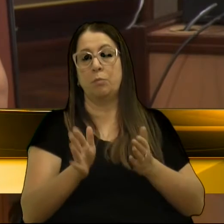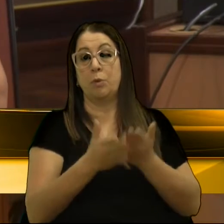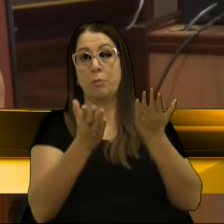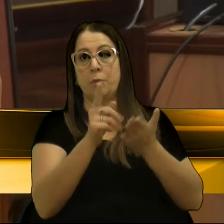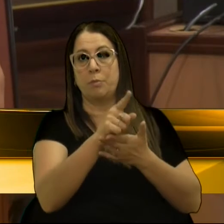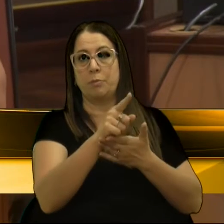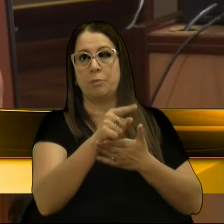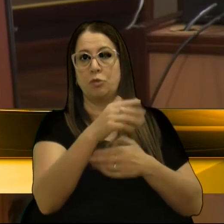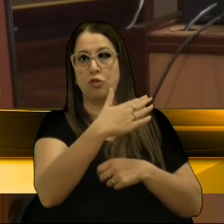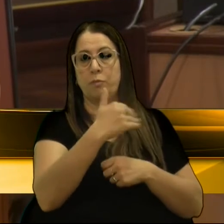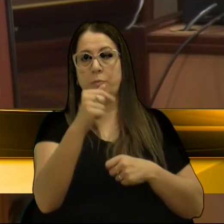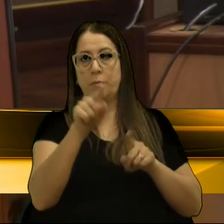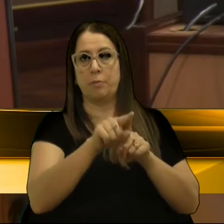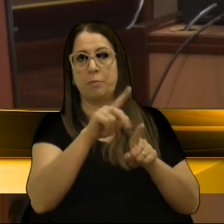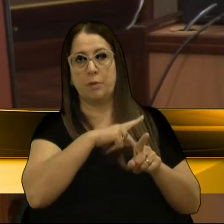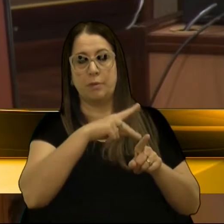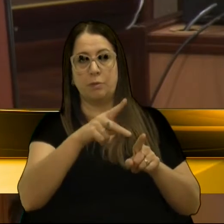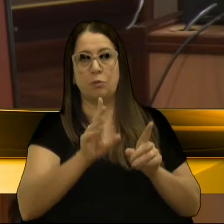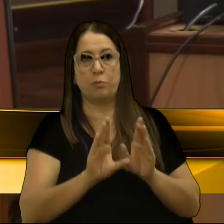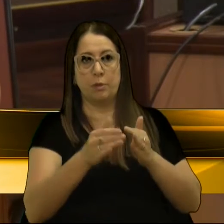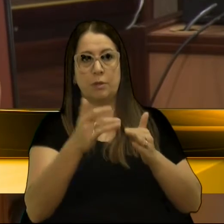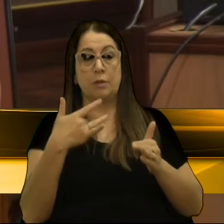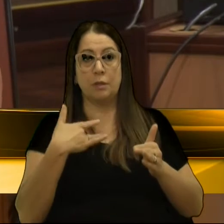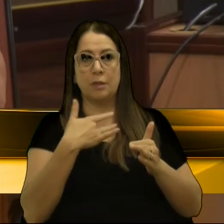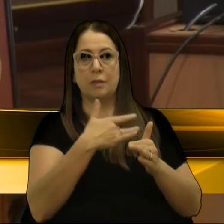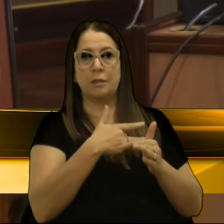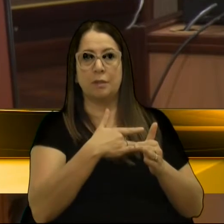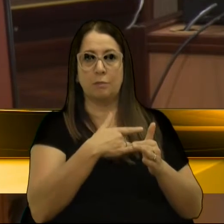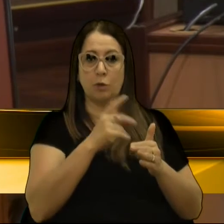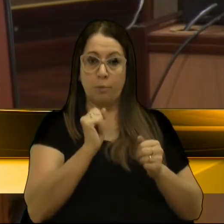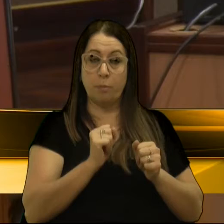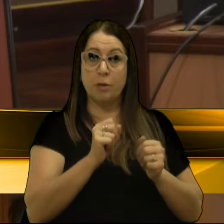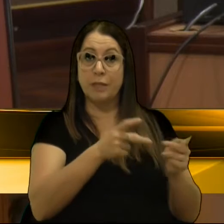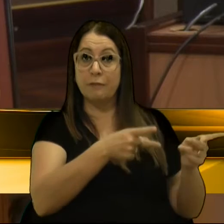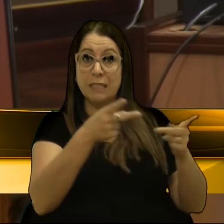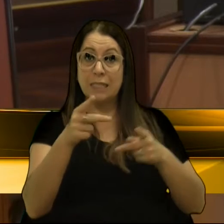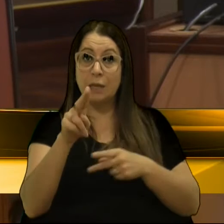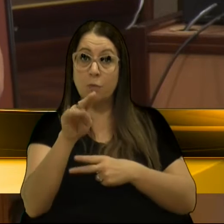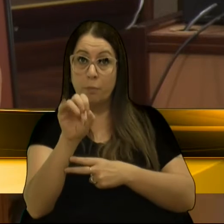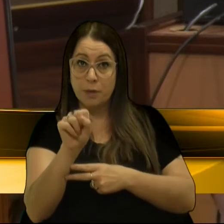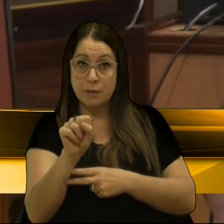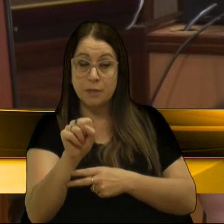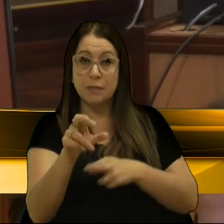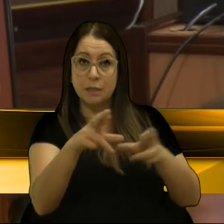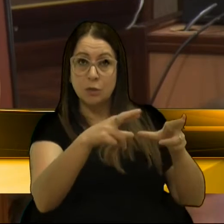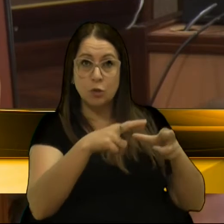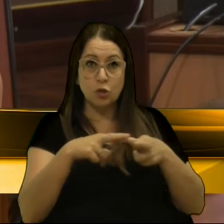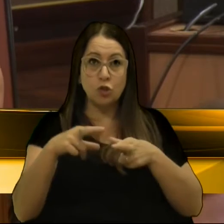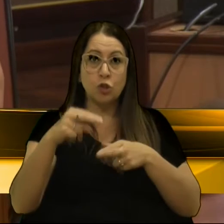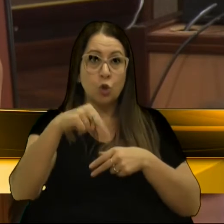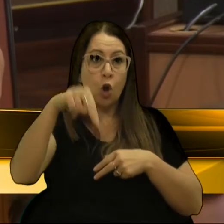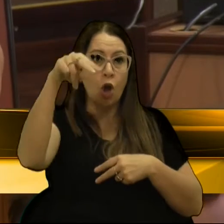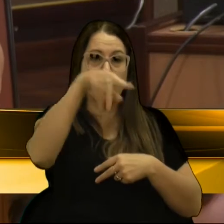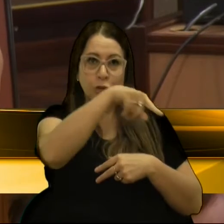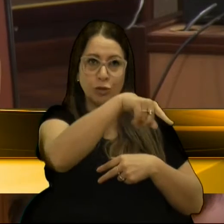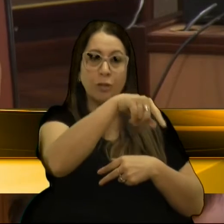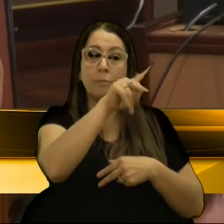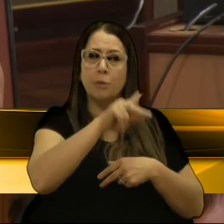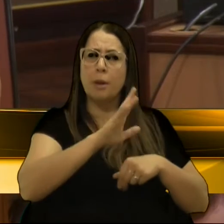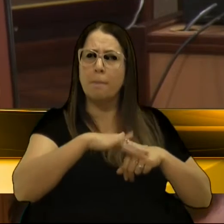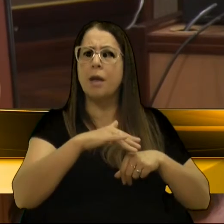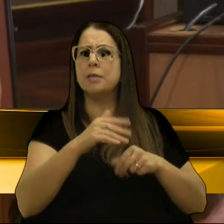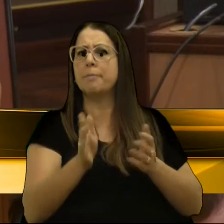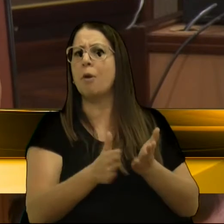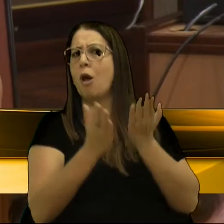um chamamento para mim, enquanto presidente da Comissão de Saúde, para que a gente possa visitar as UBSs da região norte, das pessoas que mais